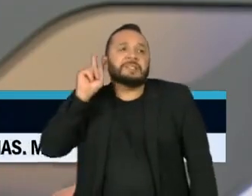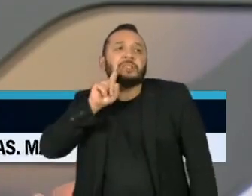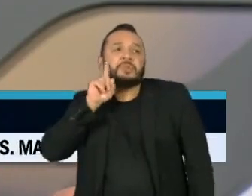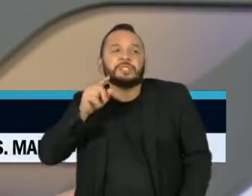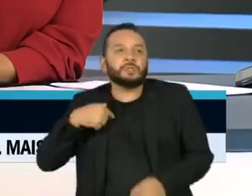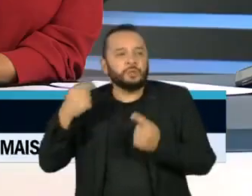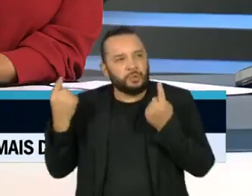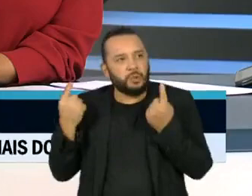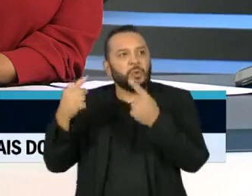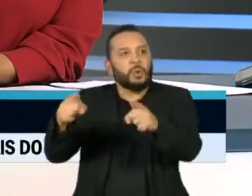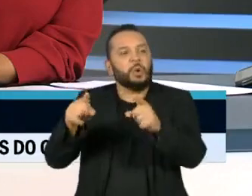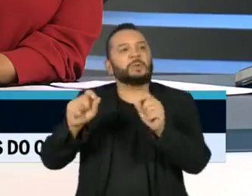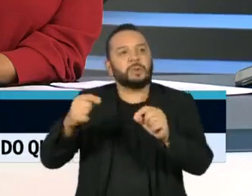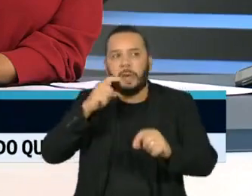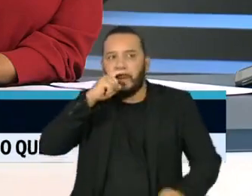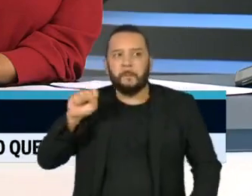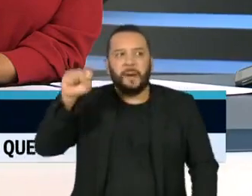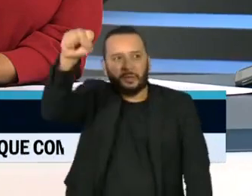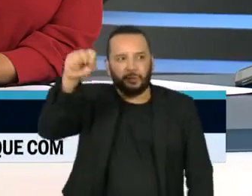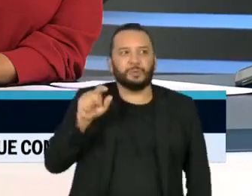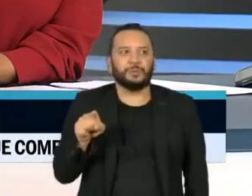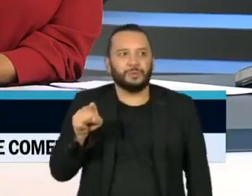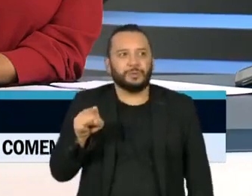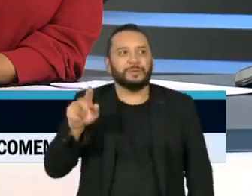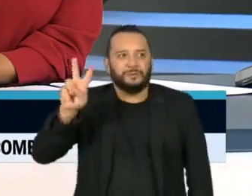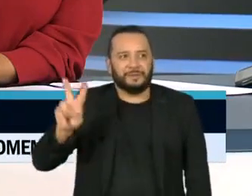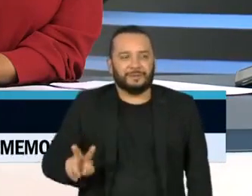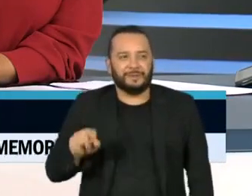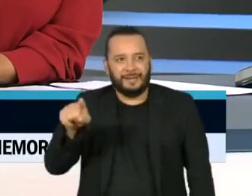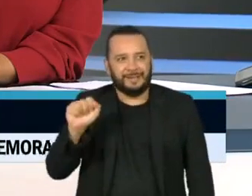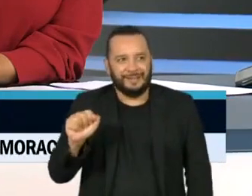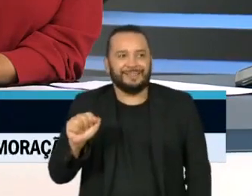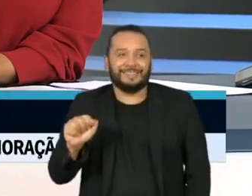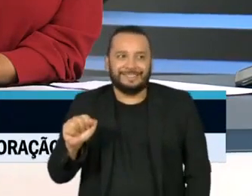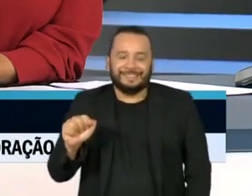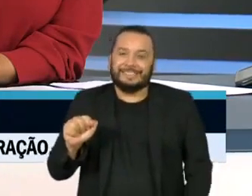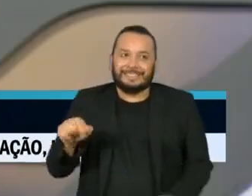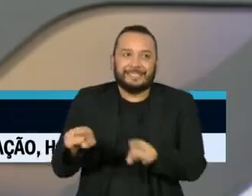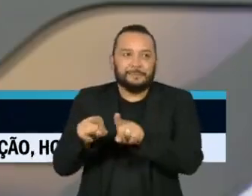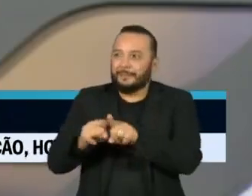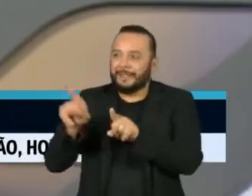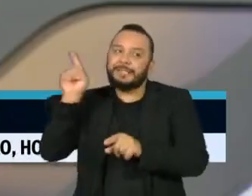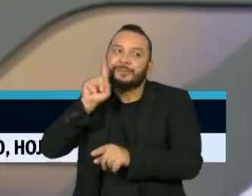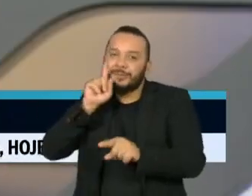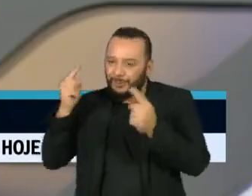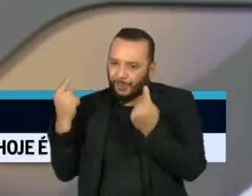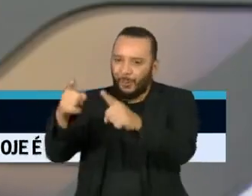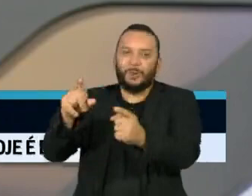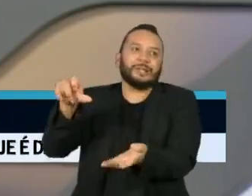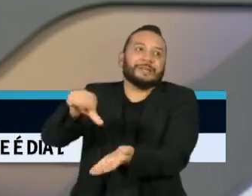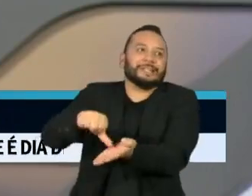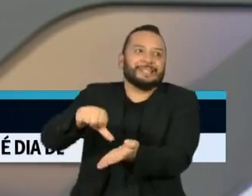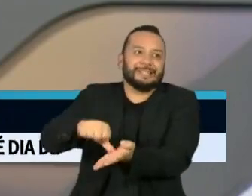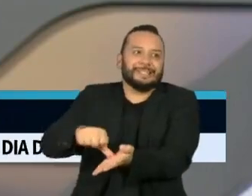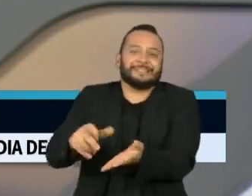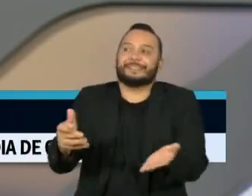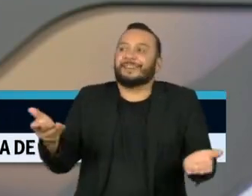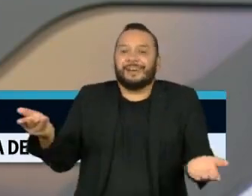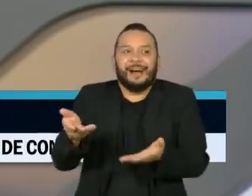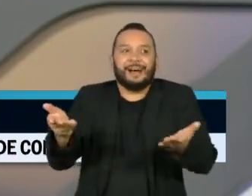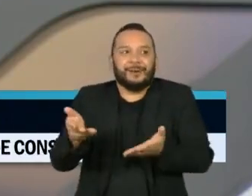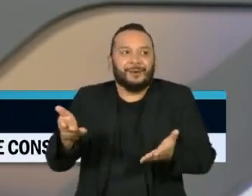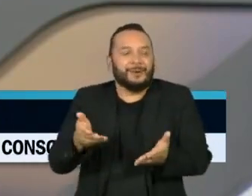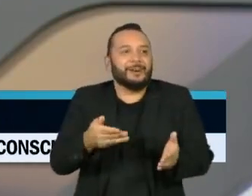até de mudança de regime interno. E também com o Irã, que tem aí todos os problemas na